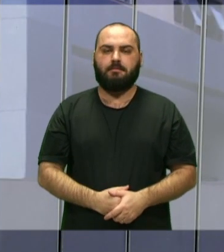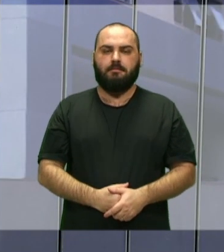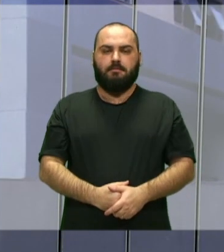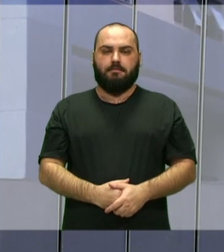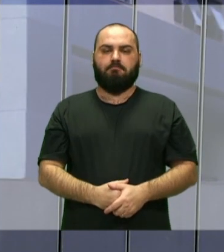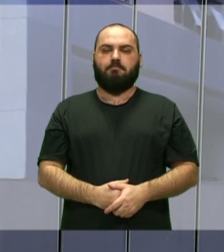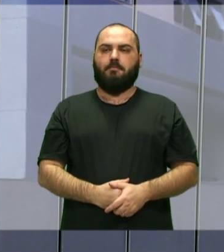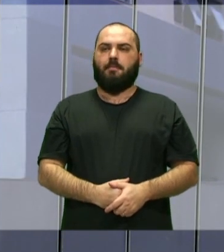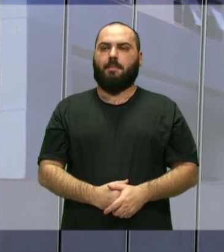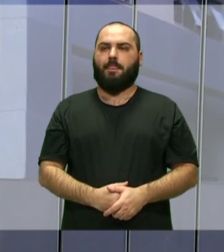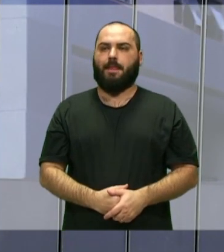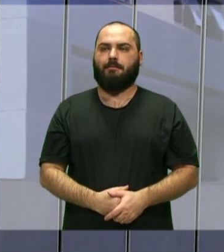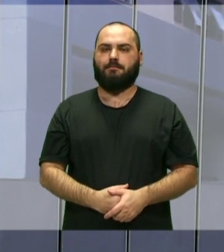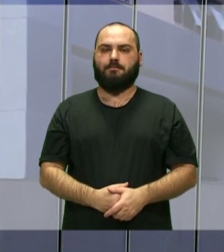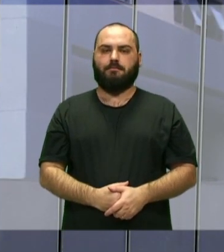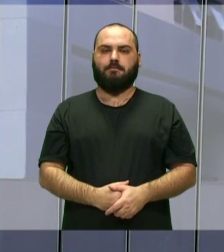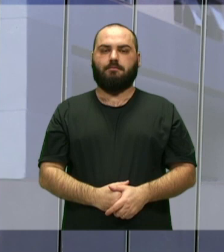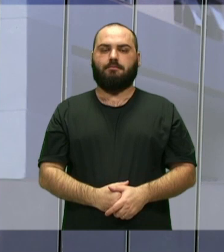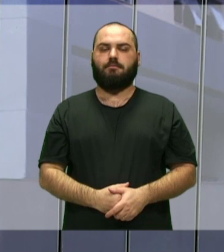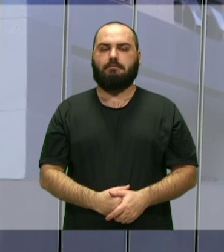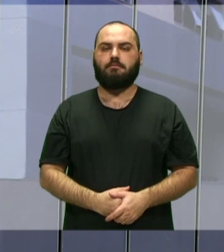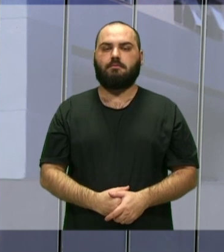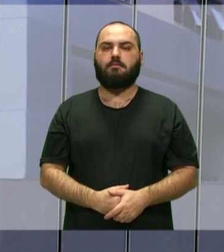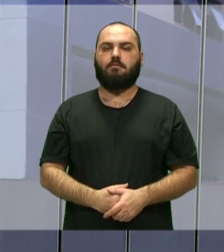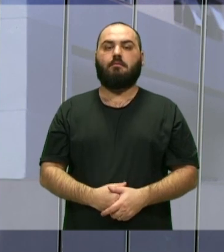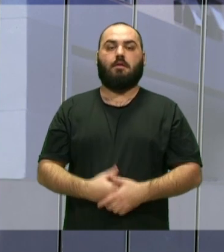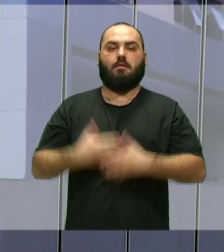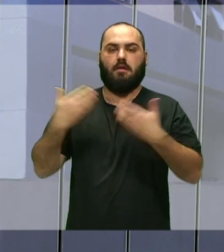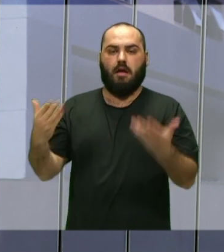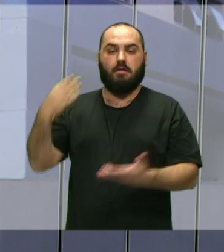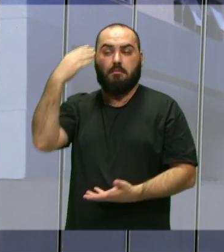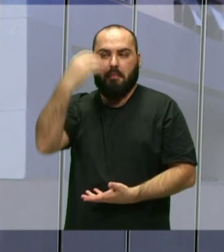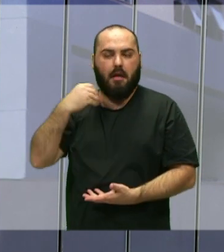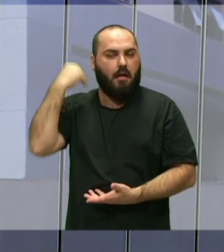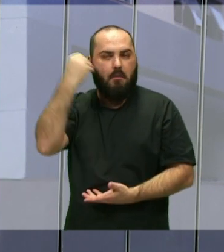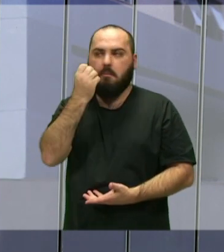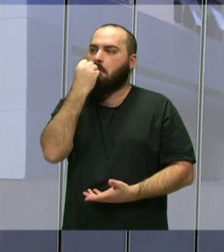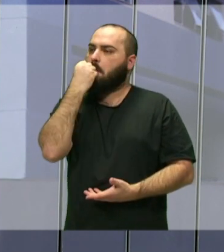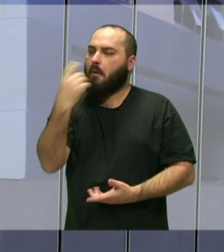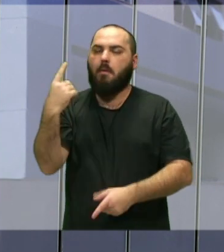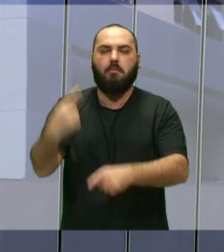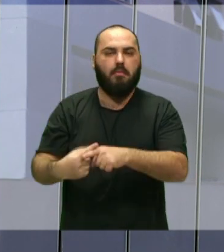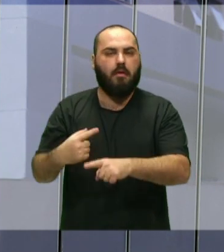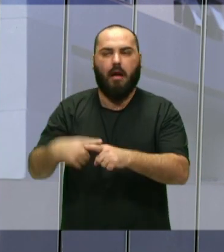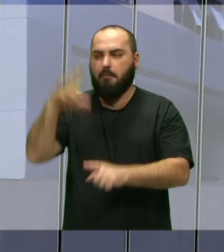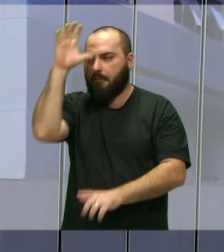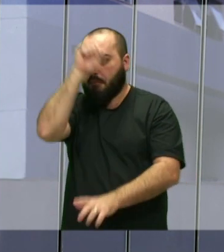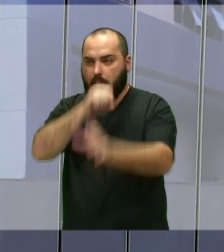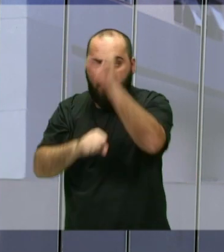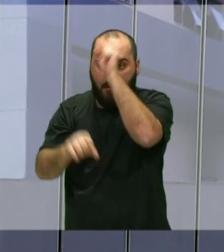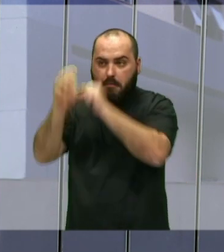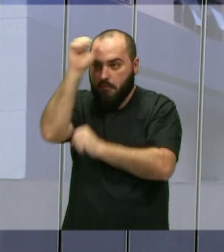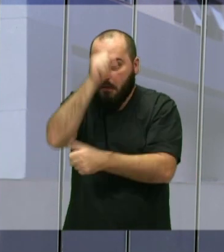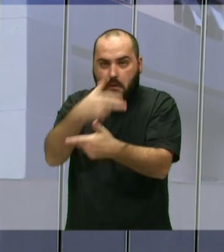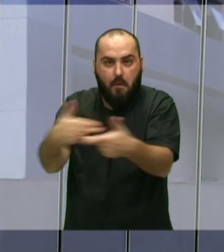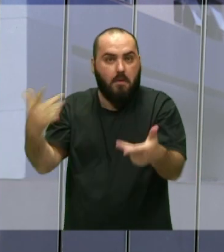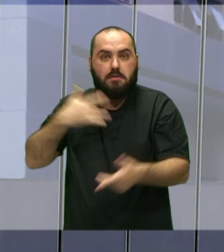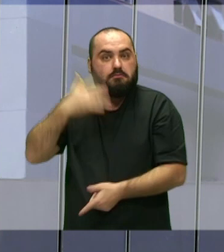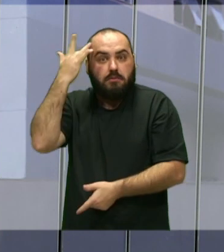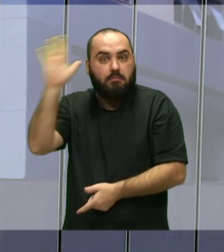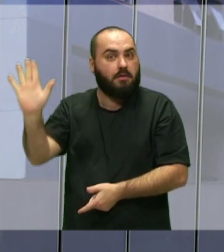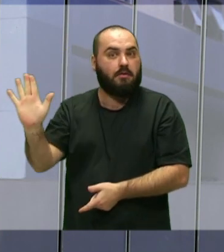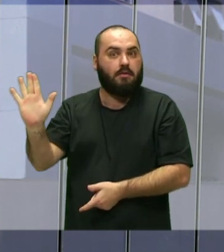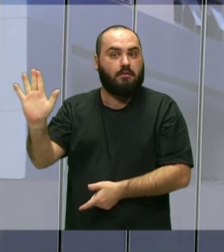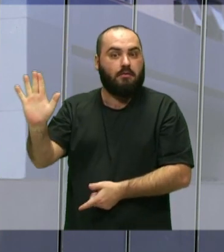Essa experiência com a qual eu tive, né, foi muito boa, porque aprendi diversas coisas que eu não sabia, né, sobre o poder